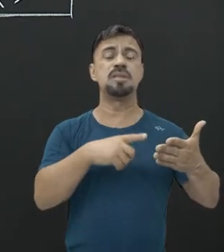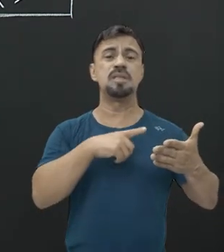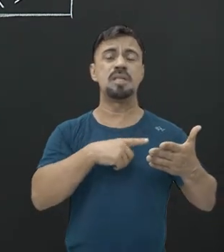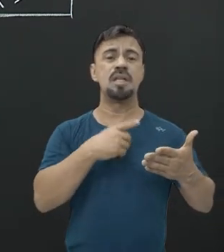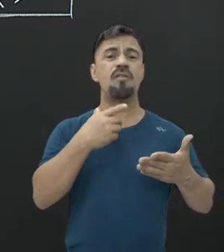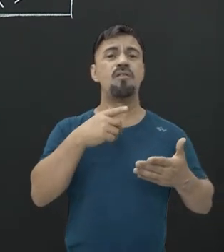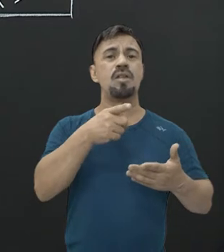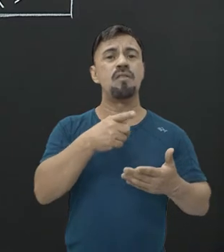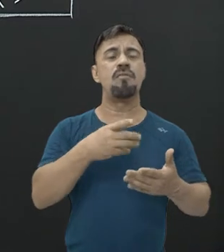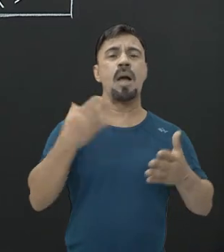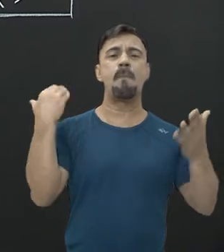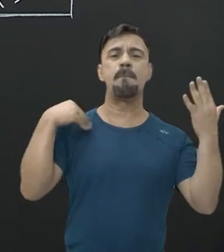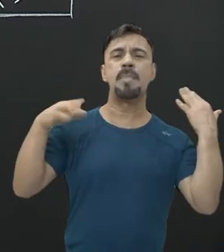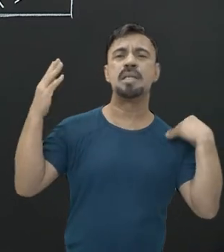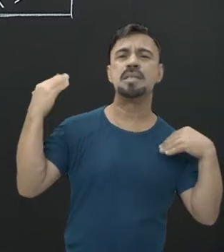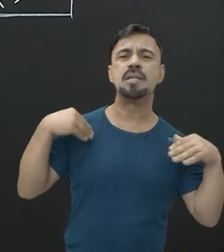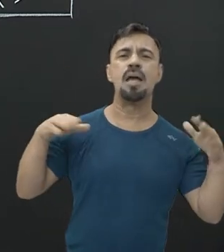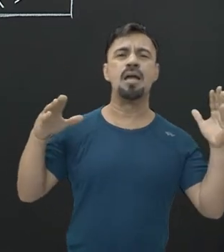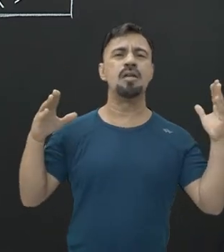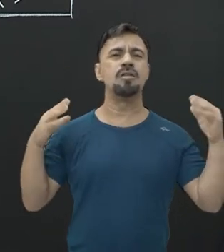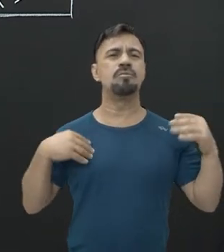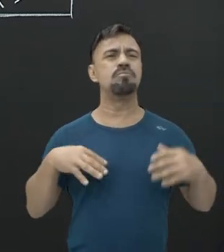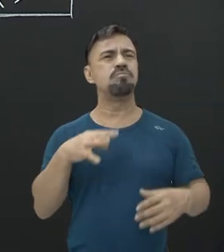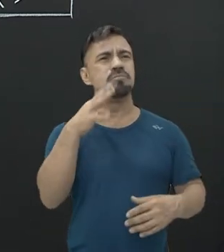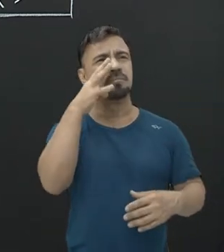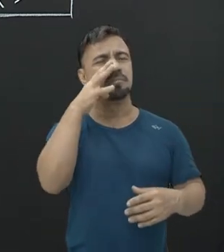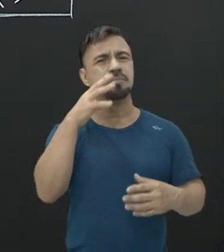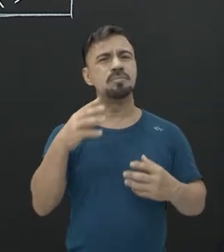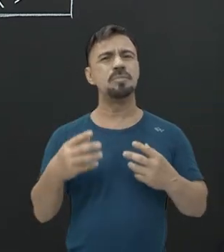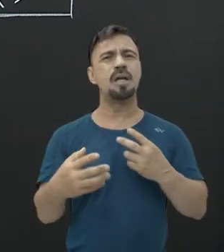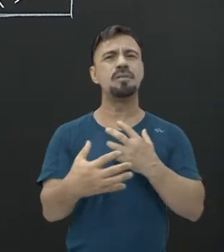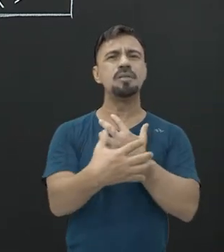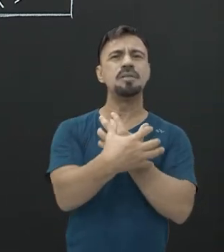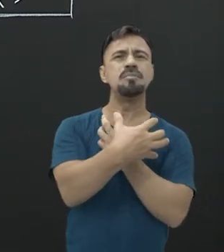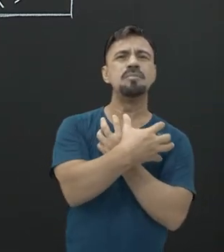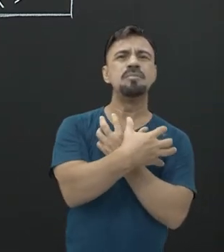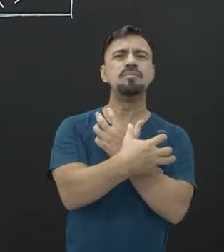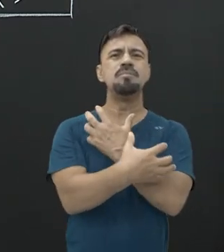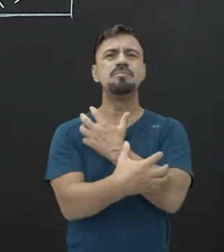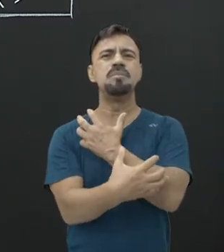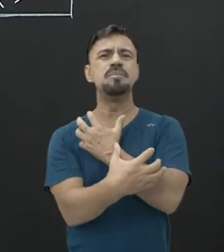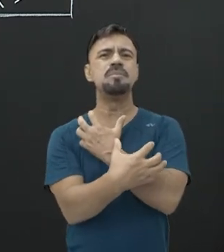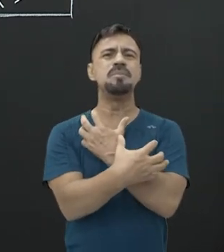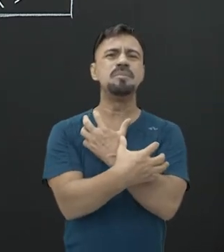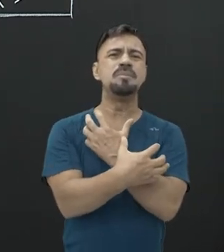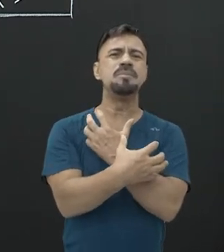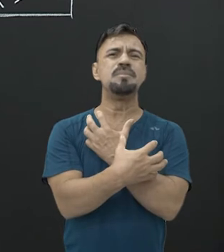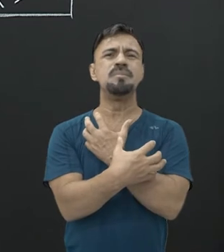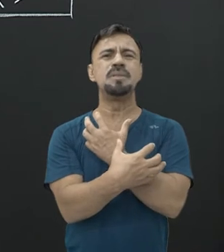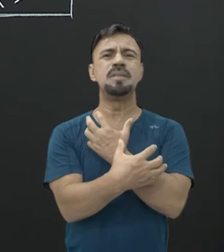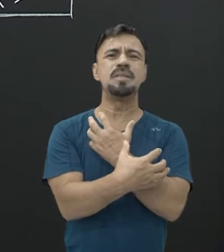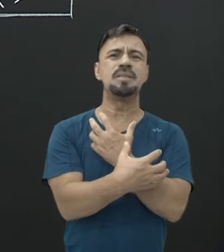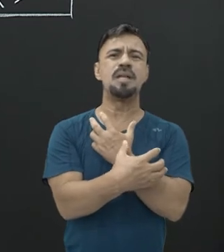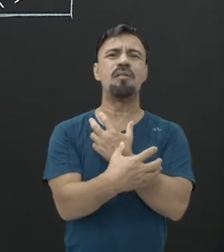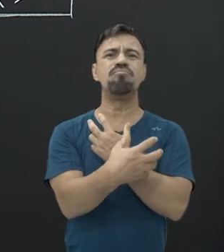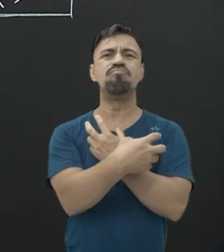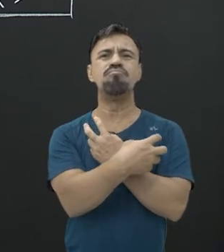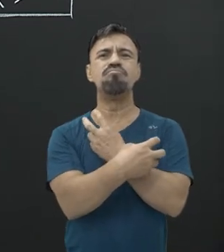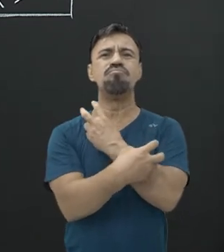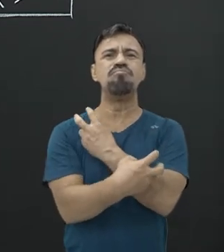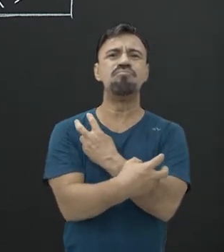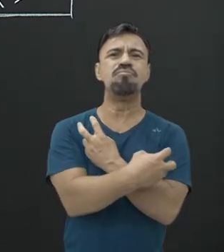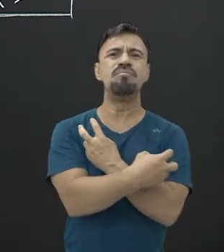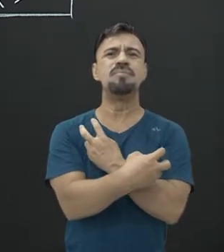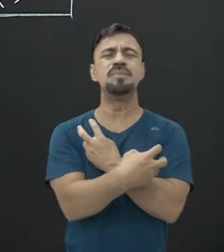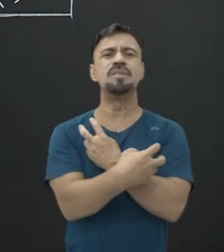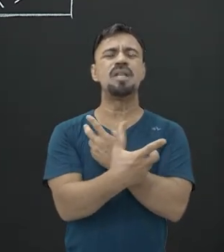faz aí um passeio turístico e vê-la preguiças. Preguiças. Queimou a preguiça, gente. Bicho maravilhoso. Imagina você